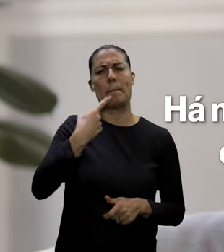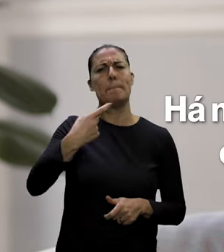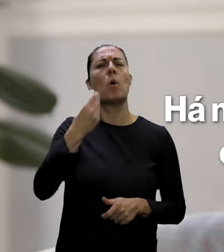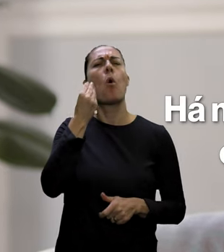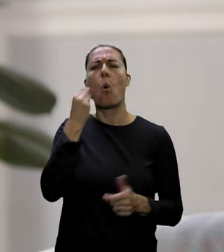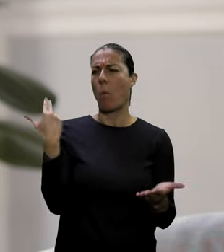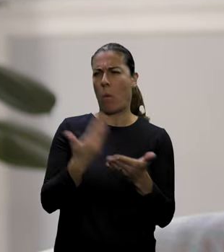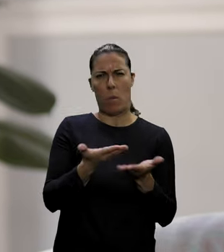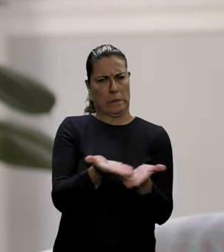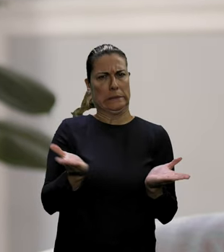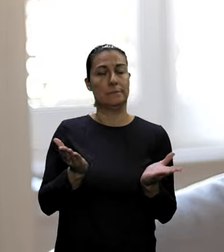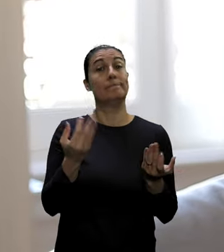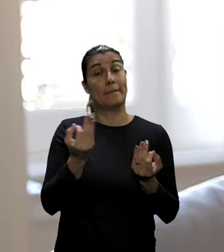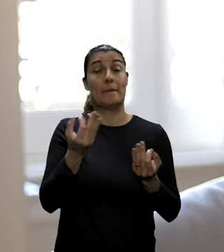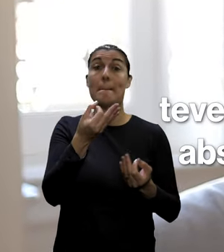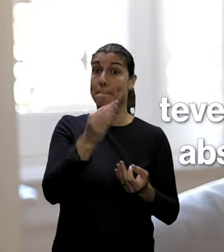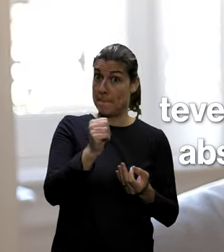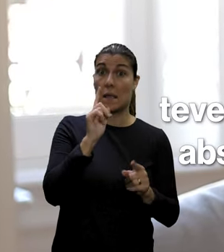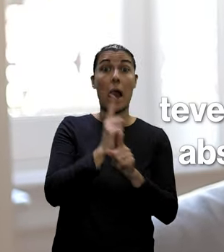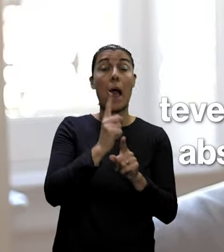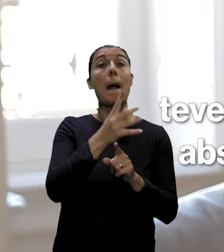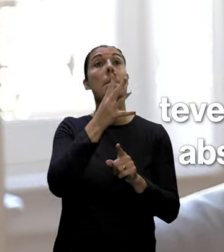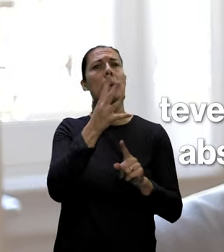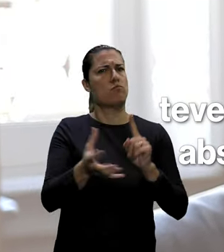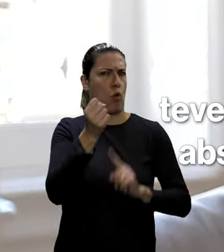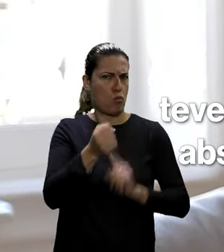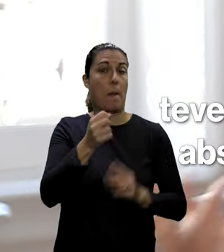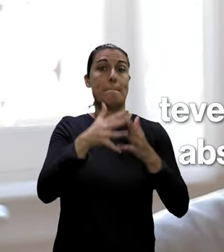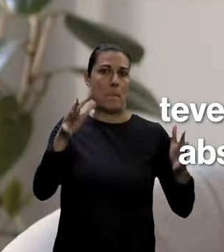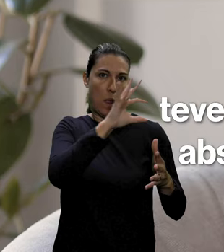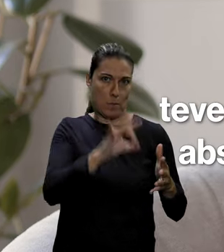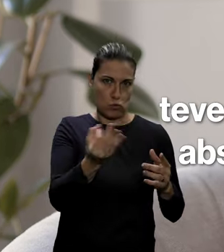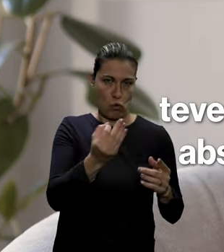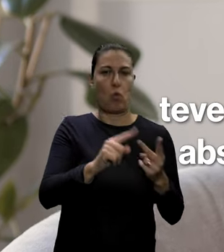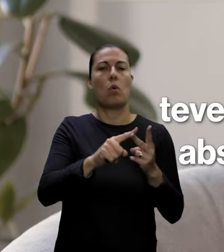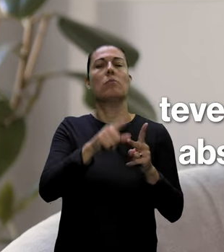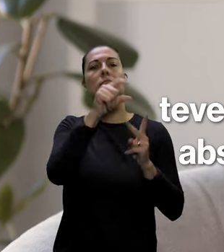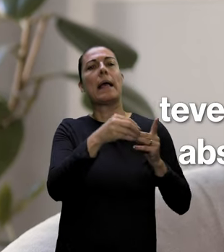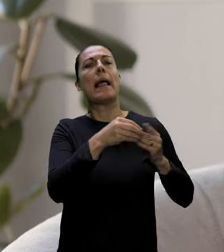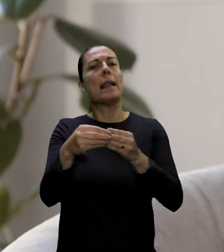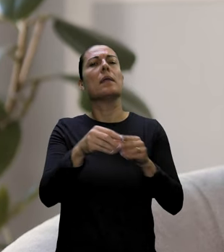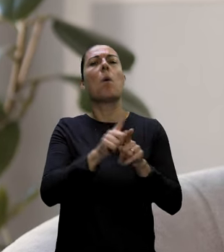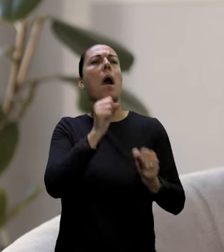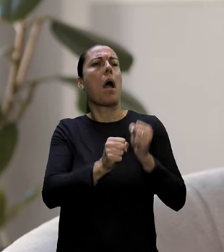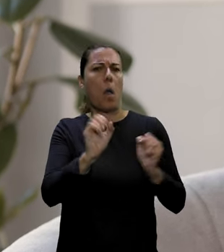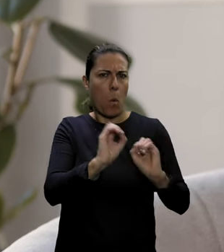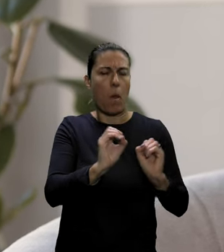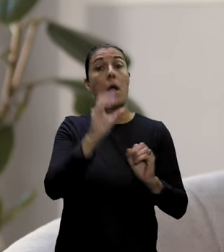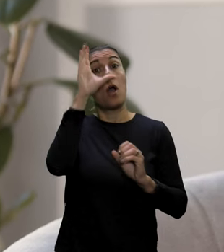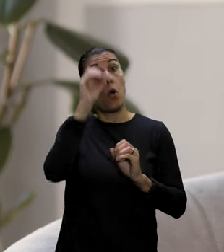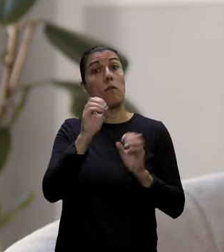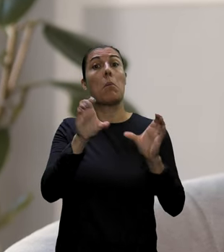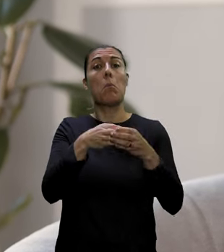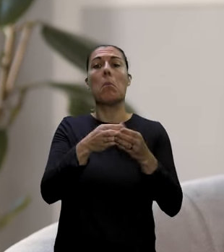chegámos até aqui, porque a verdade é que o Partido Socialista teve tudo o que pediu, teve uma maioria absoluta, teve um líder incontestado, um governo sem